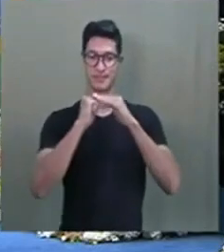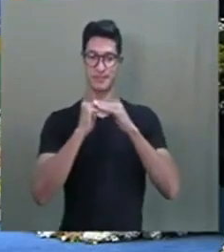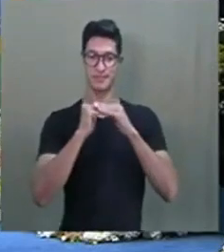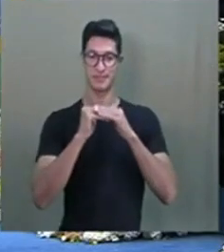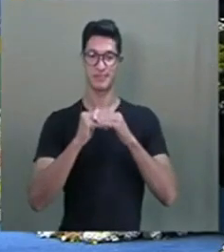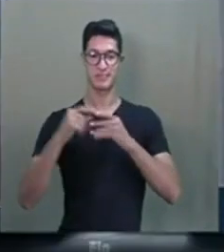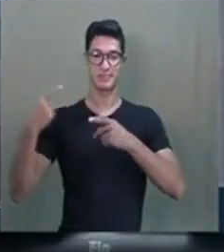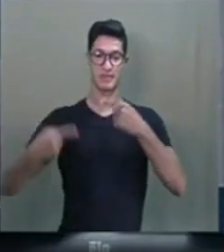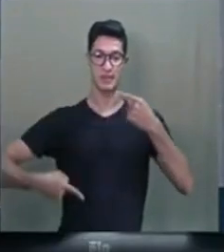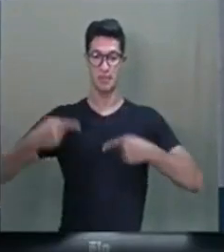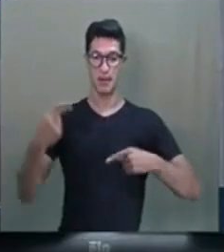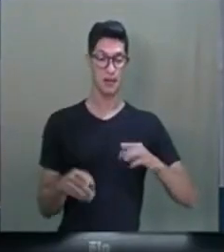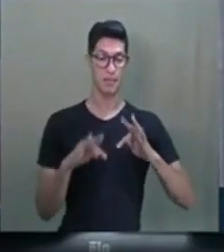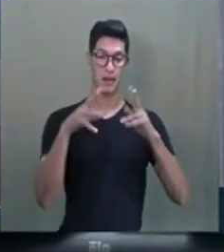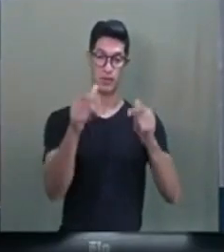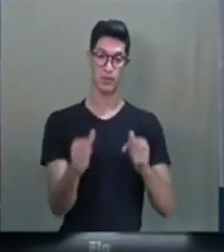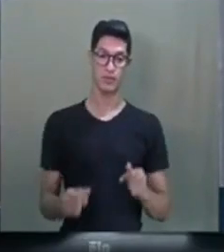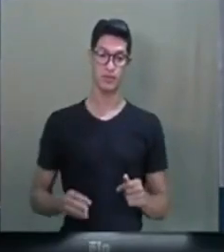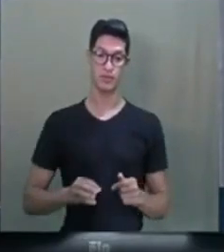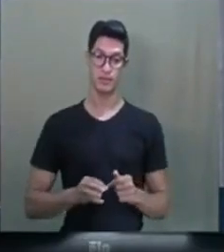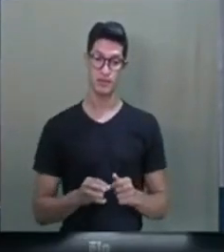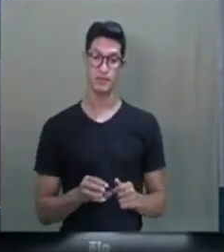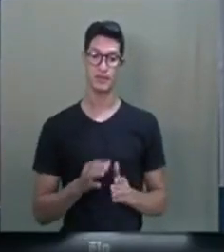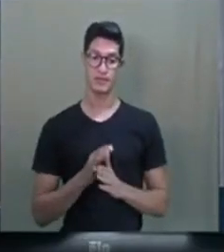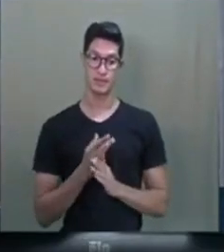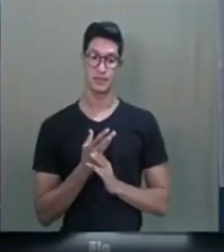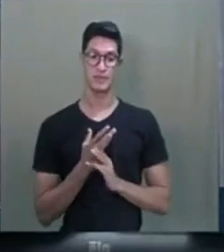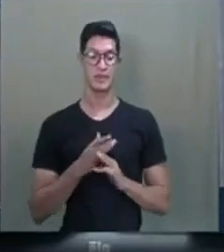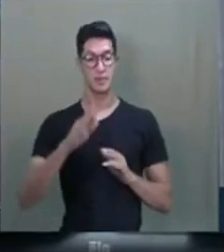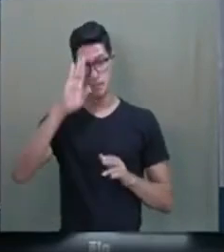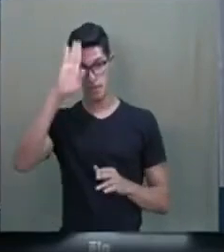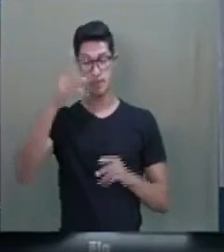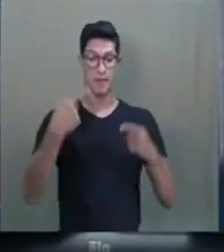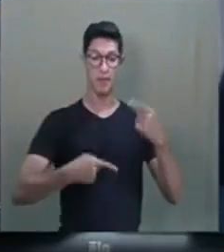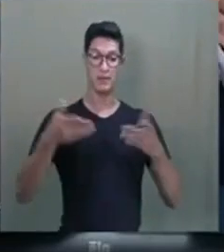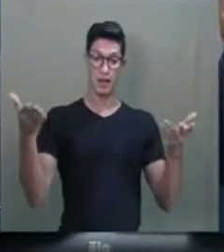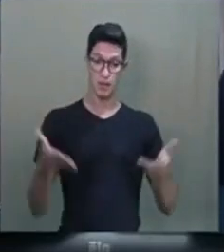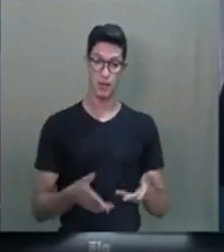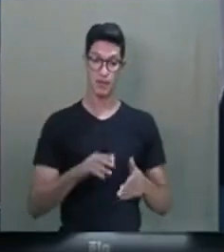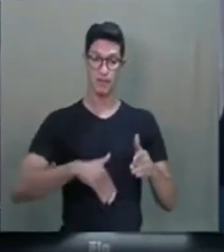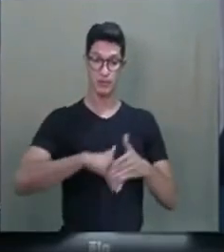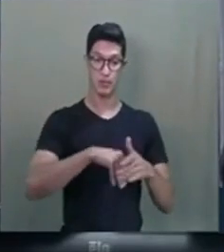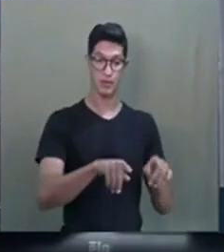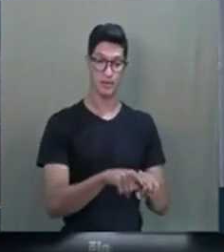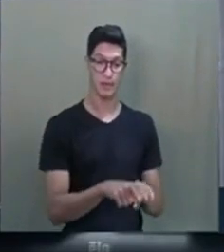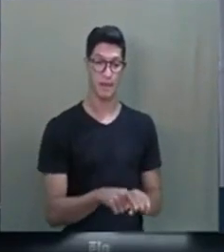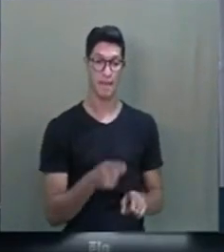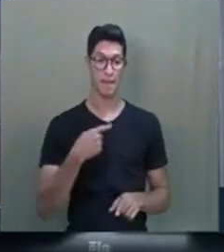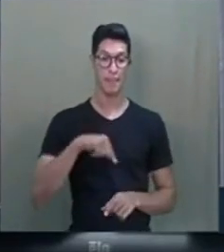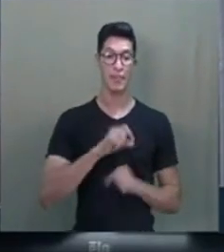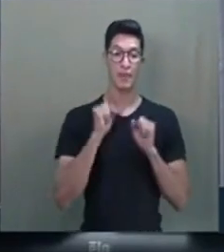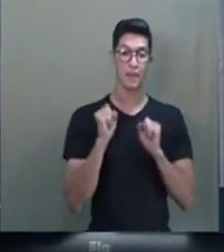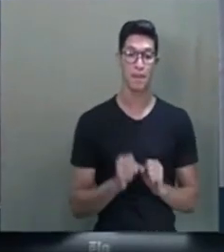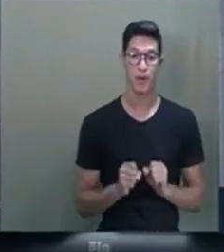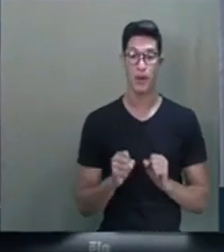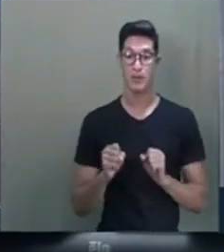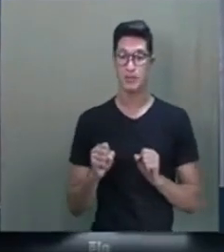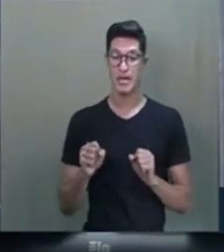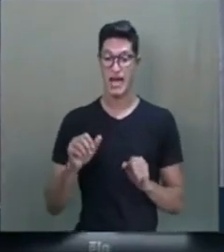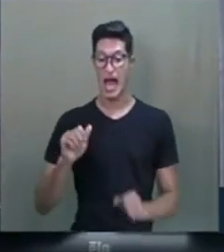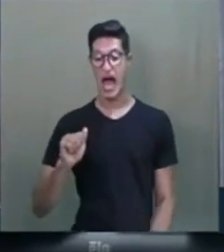vale para a política, vale para tudo na vida, principalmente para a política agora, mas vale para o futebol também. Nós podemos ser